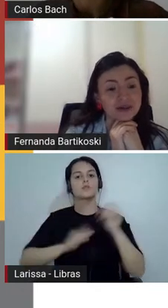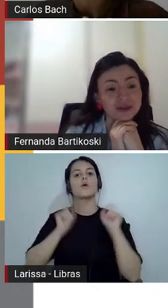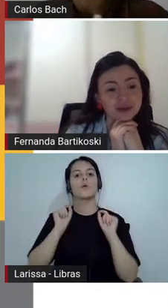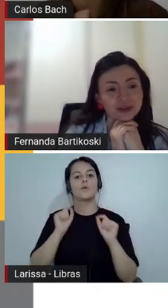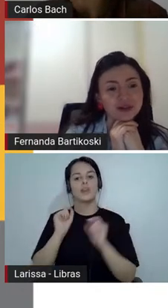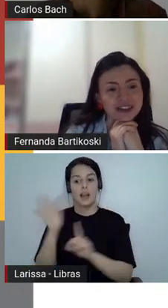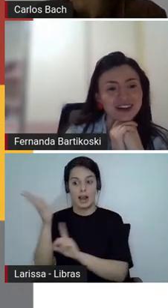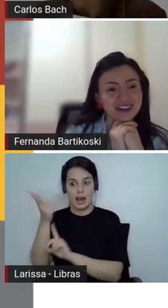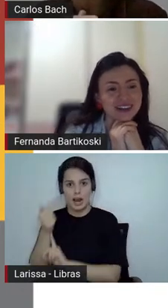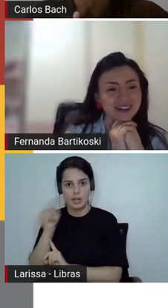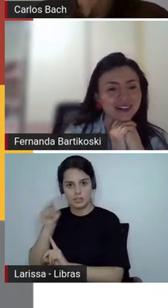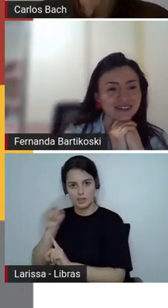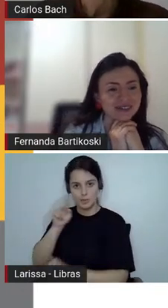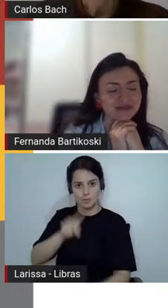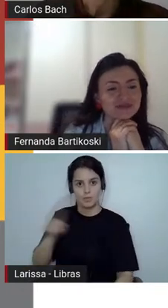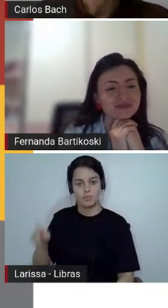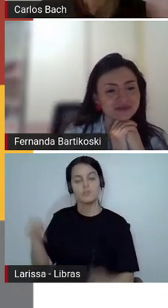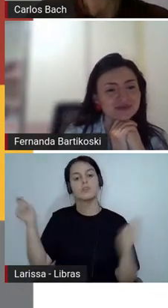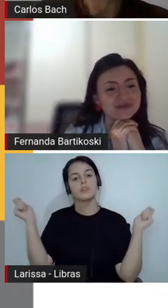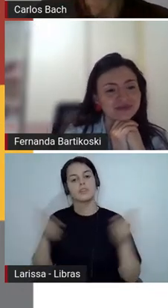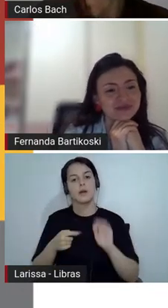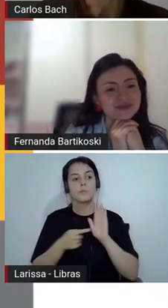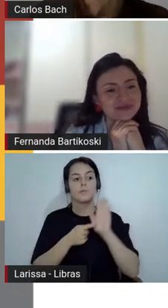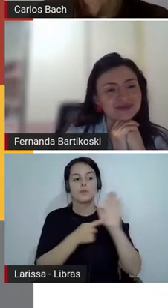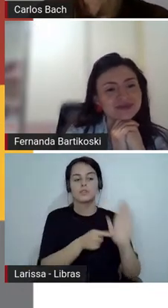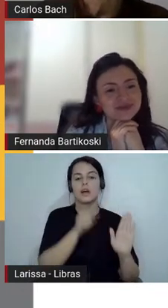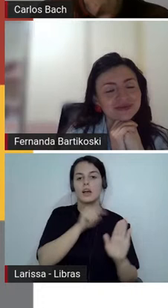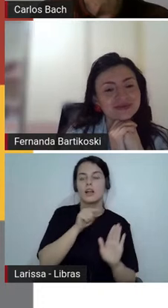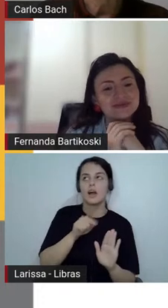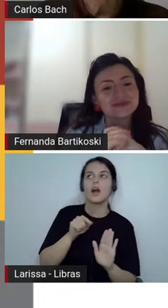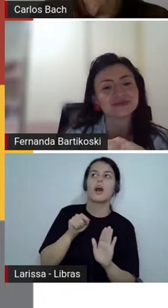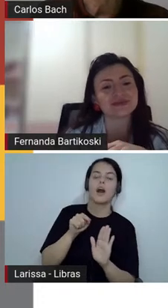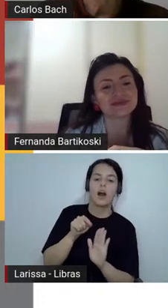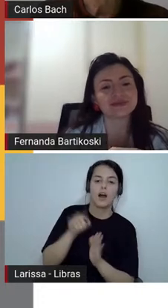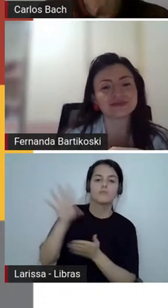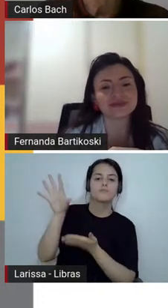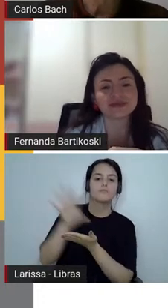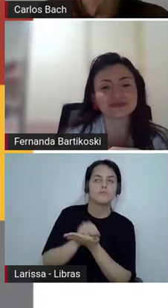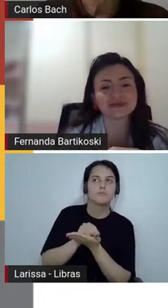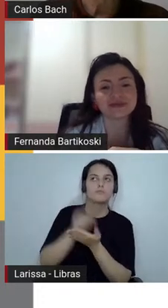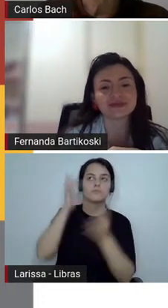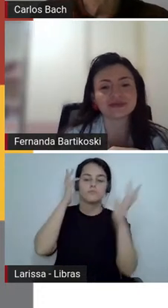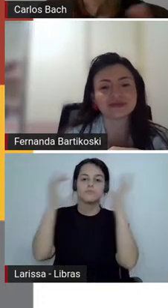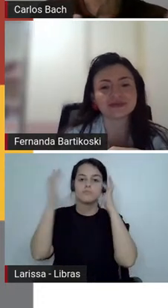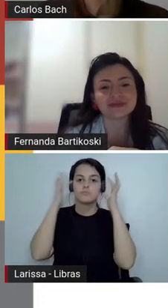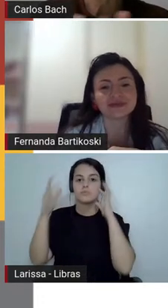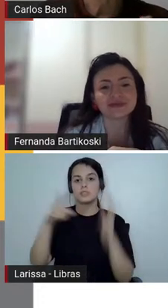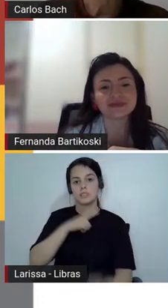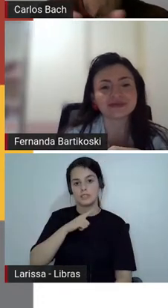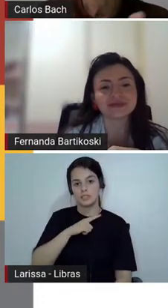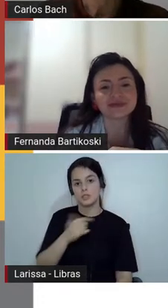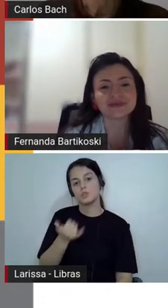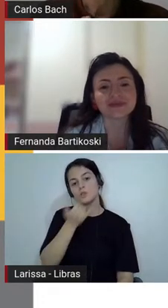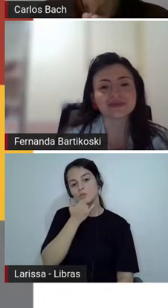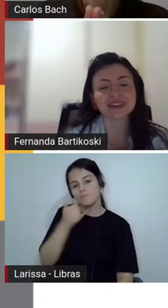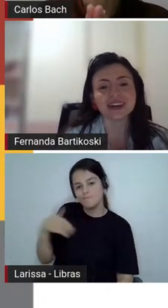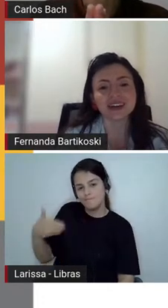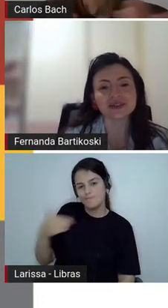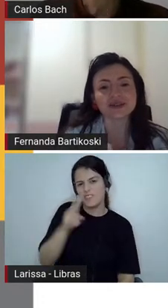também nesse conjunto com essa questão e aí a gente vai caminhando ali para o encerramento desculpa gente rapidinho